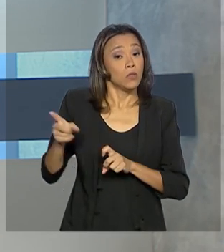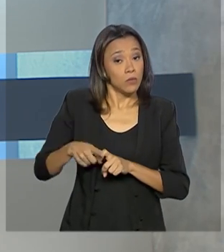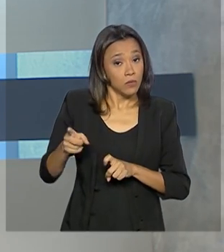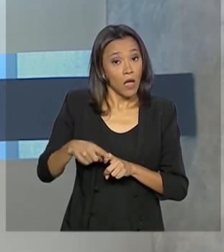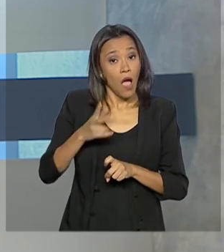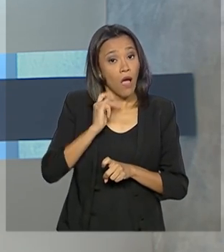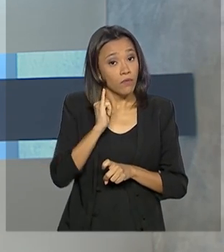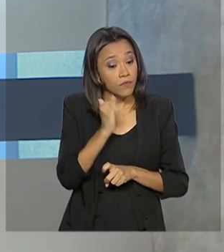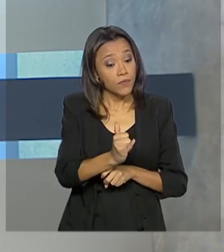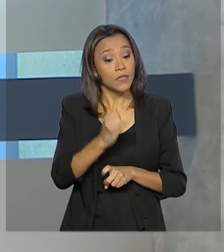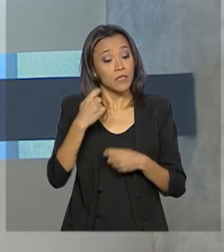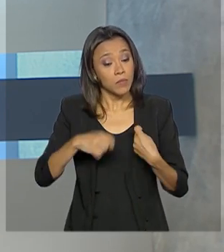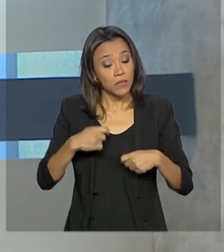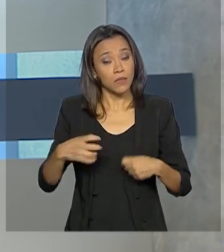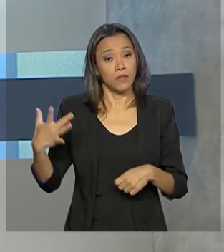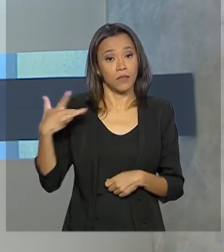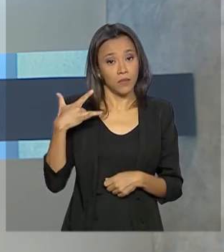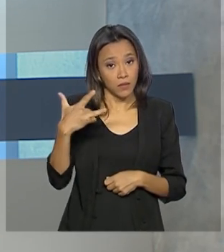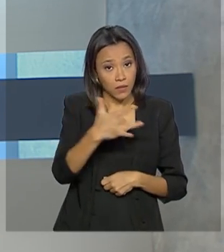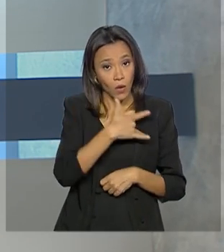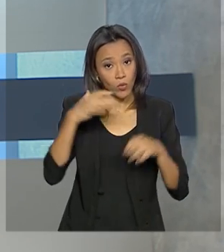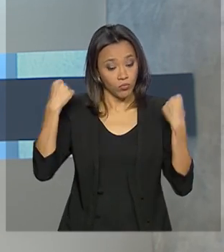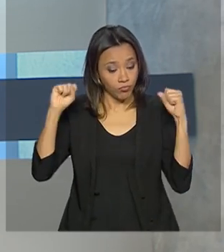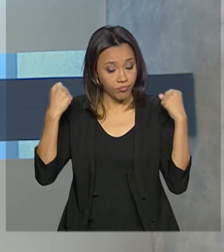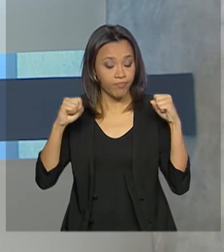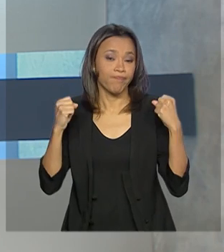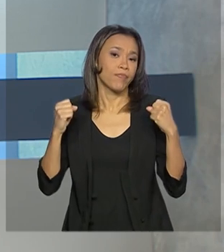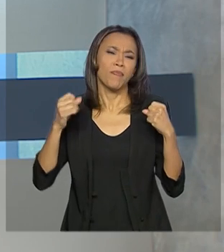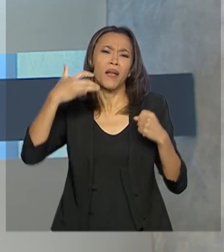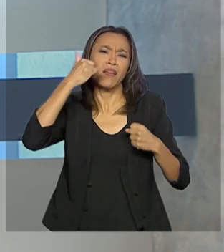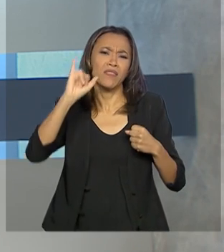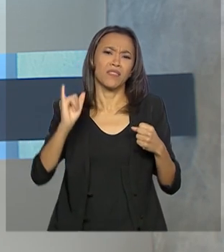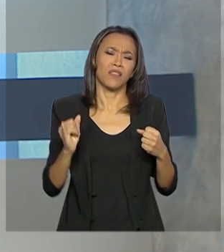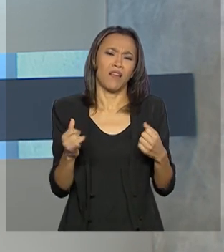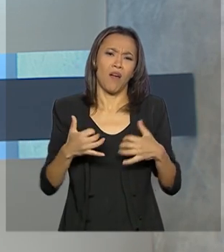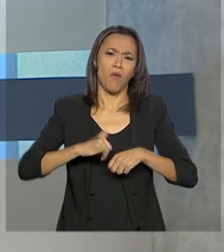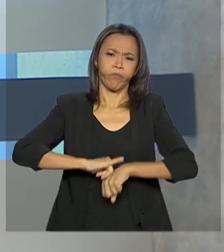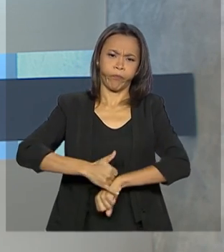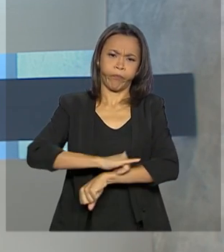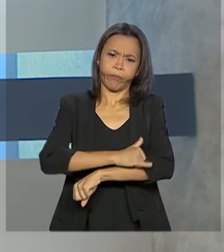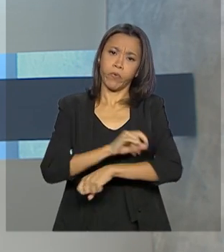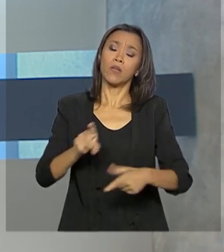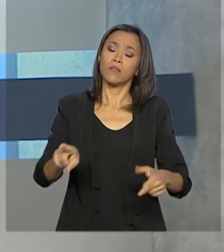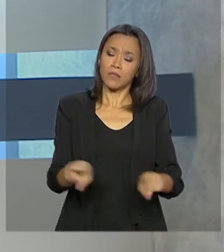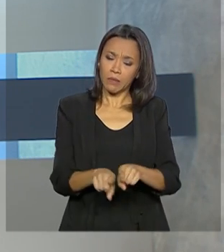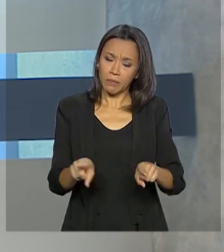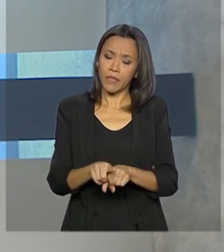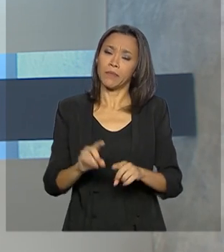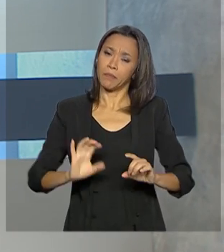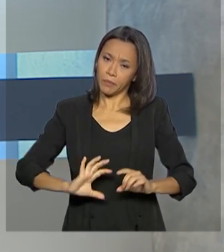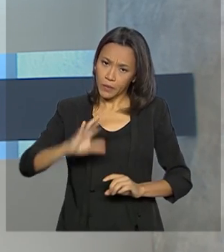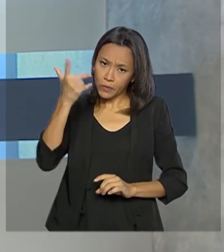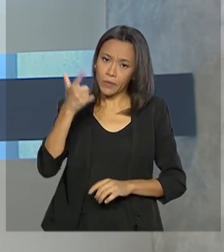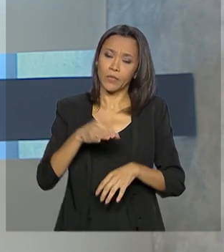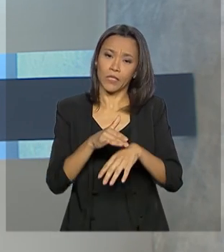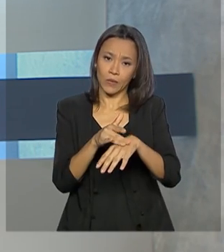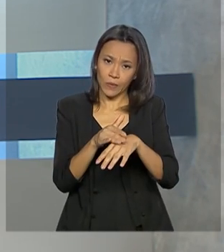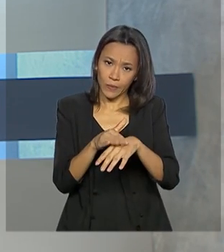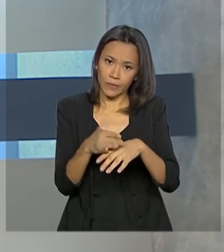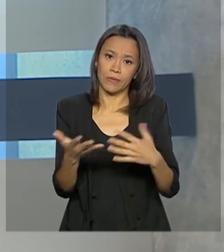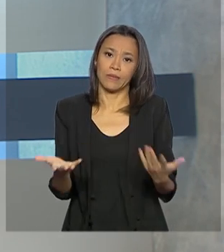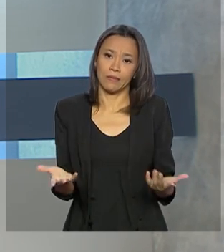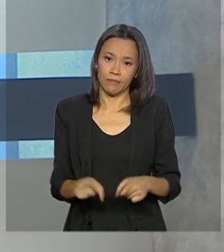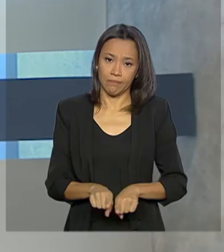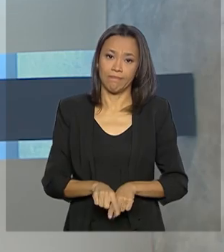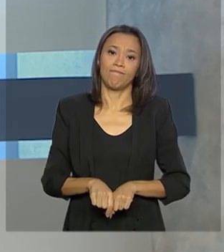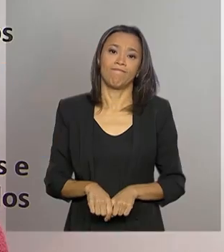necessidade de hábitos saudáveis, a fim de evitar não só o excesso de peso, mas as doenças que podem aparecer por causa dos quilinhos a